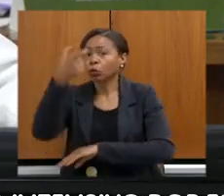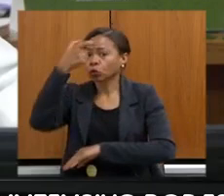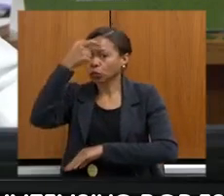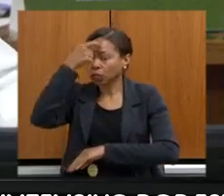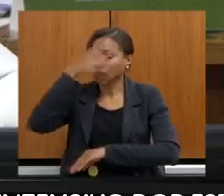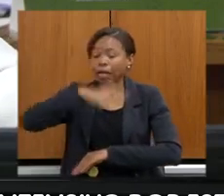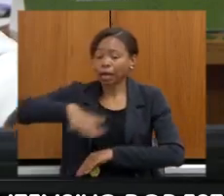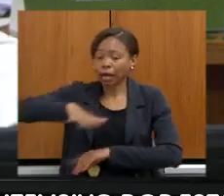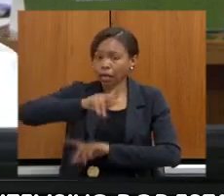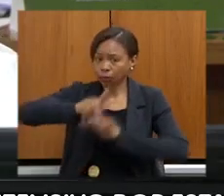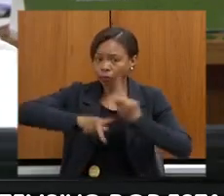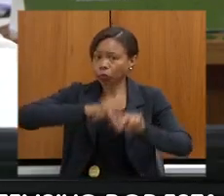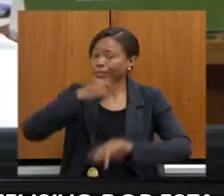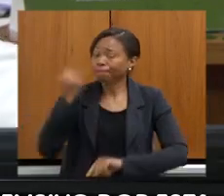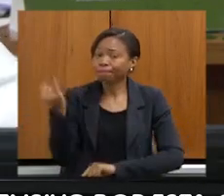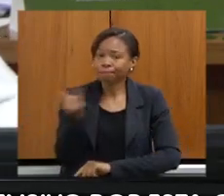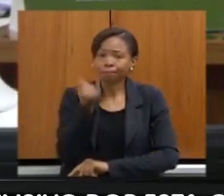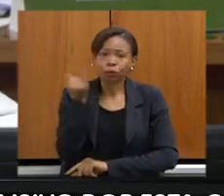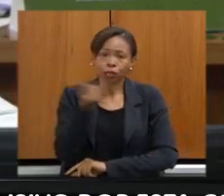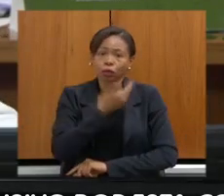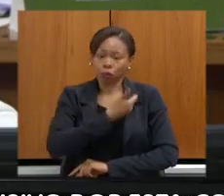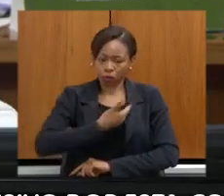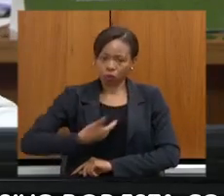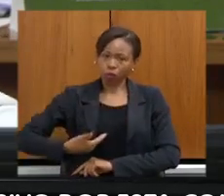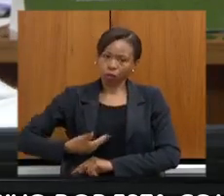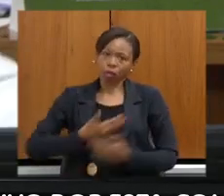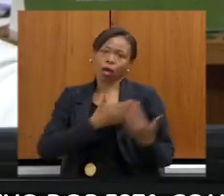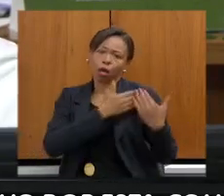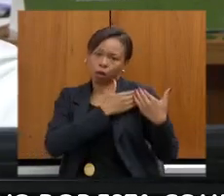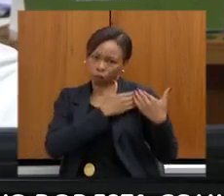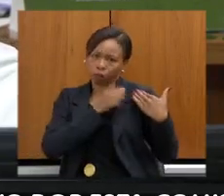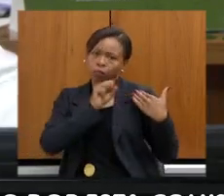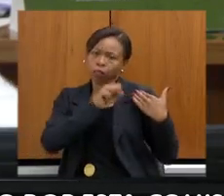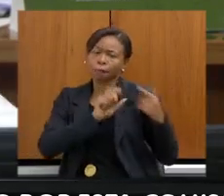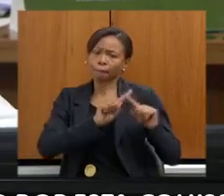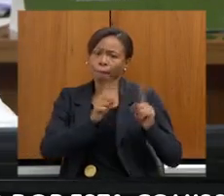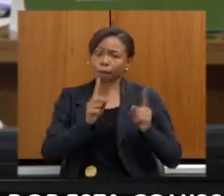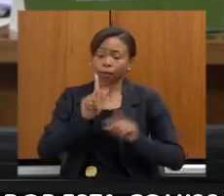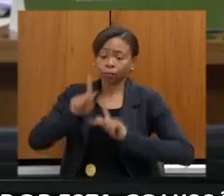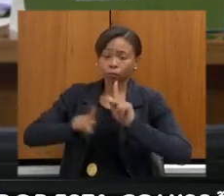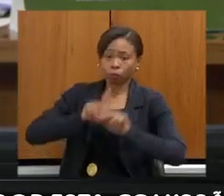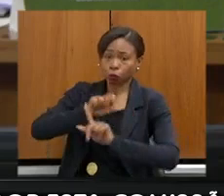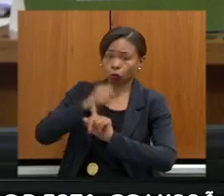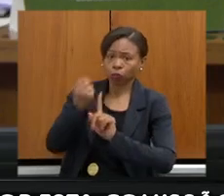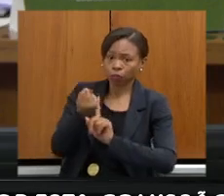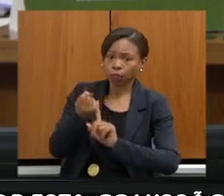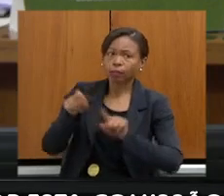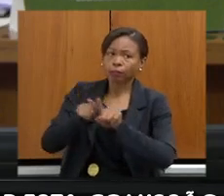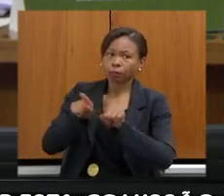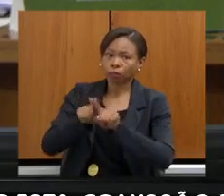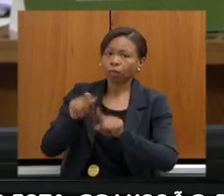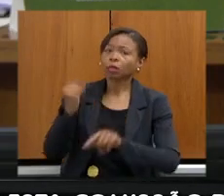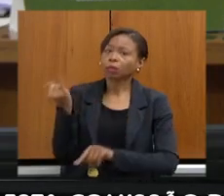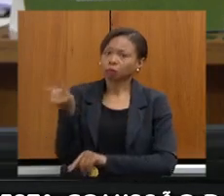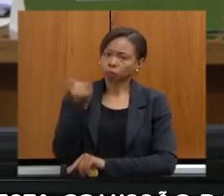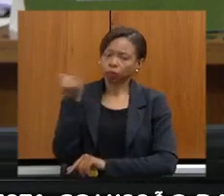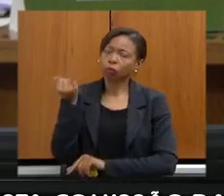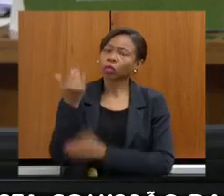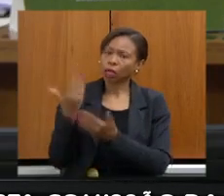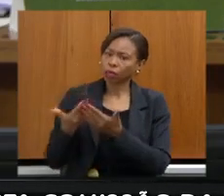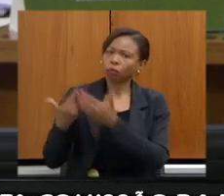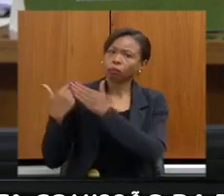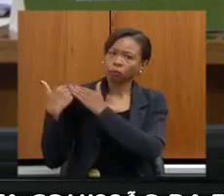população. O poder público tem o seu papel, mas a população tem o seu papel e é muito importante nesse processo. As